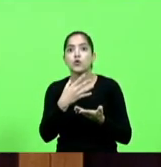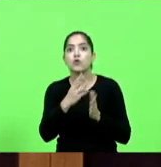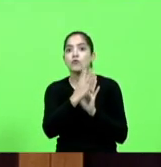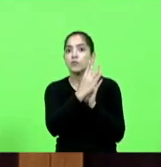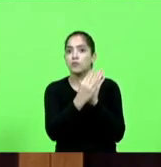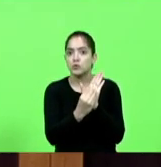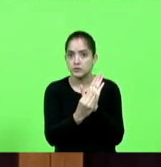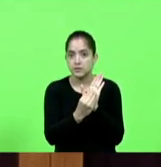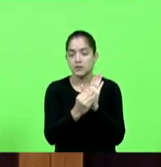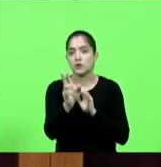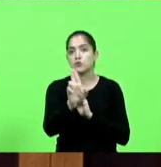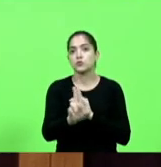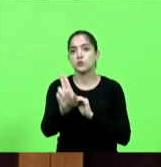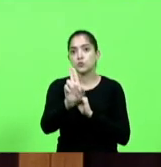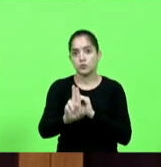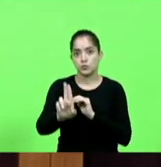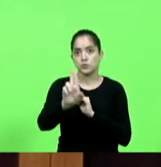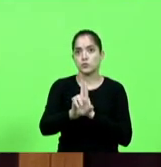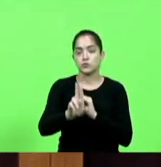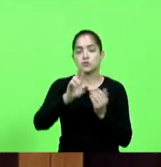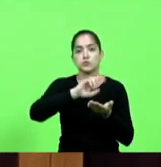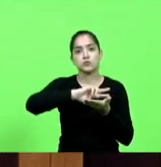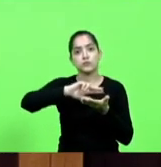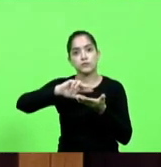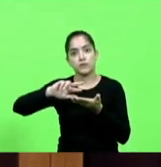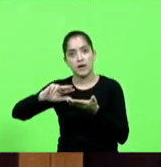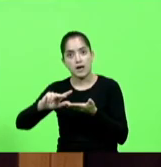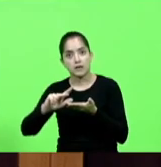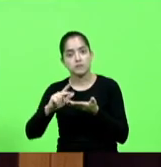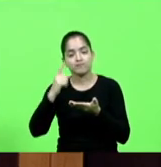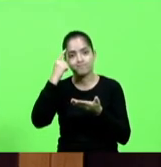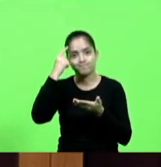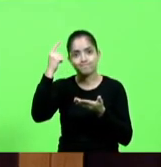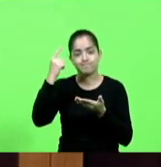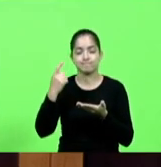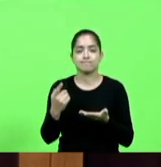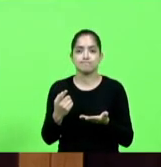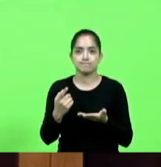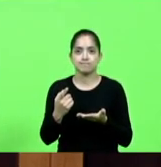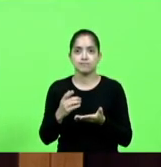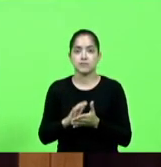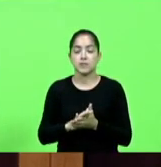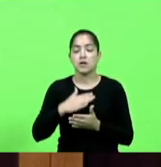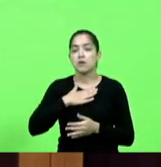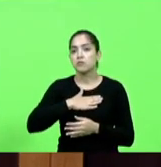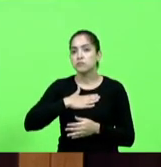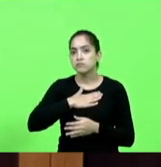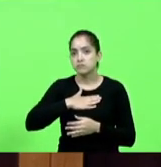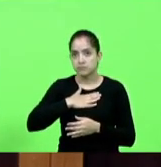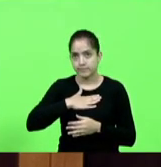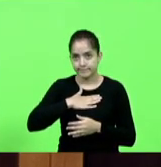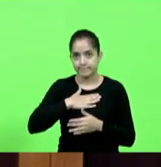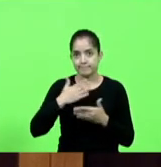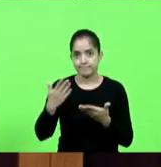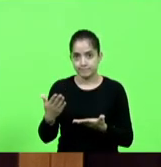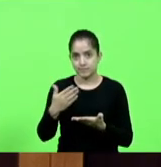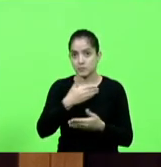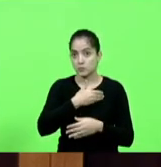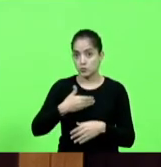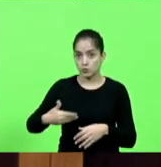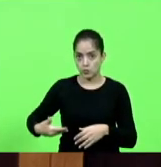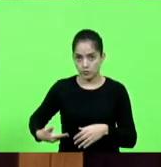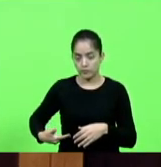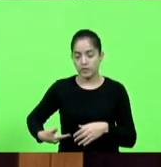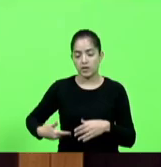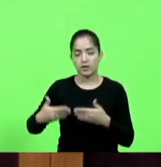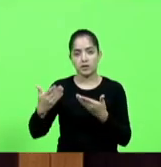uso do carvão com várias e várias criatividades fico satisfeita com o encaminhamento do governo do estado sim